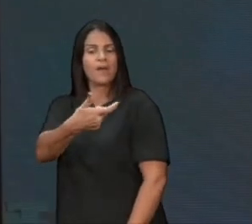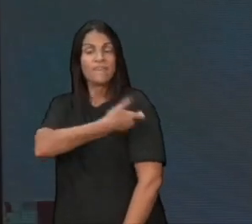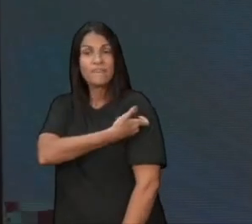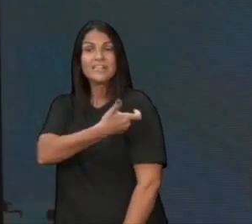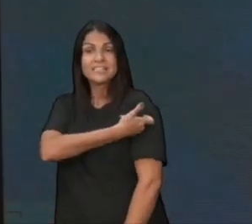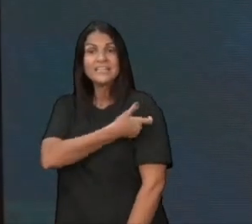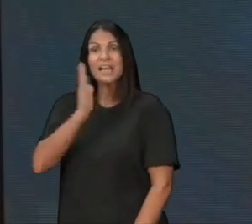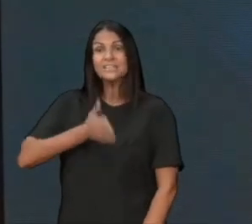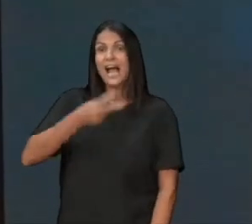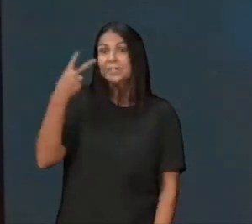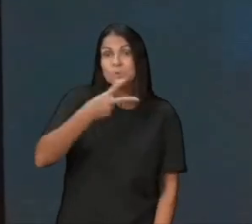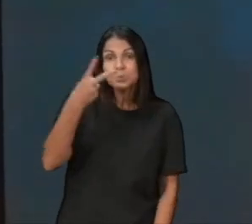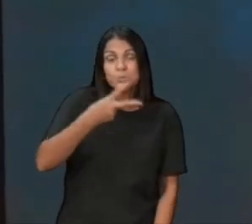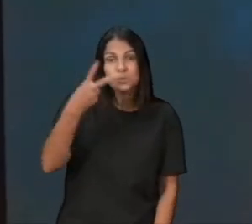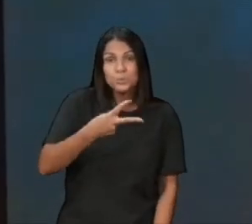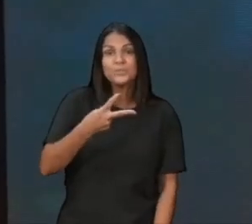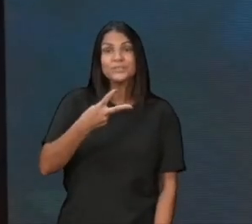e pegou o Covid mesmo assim,